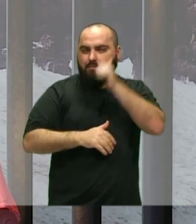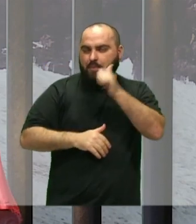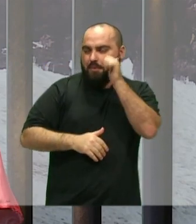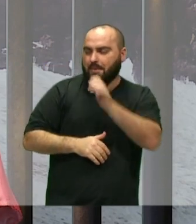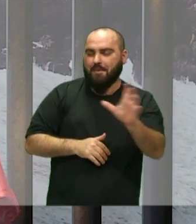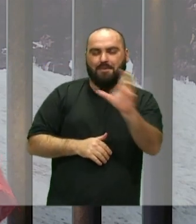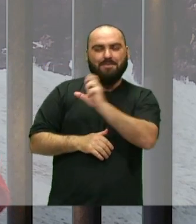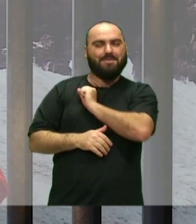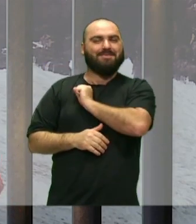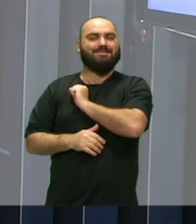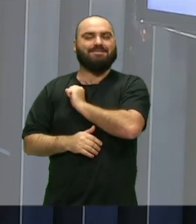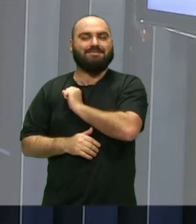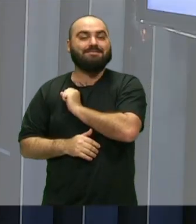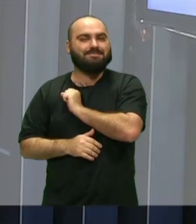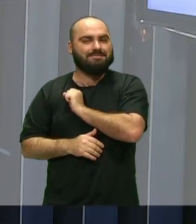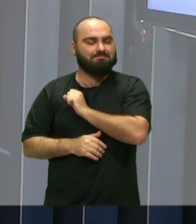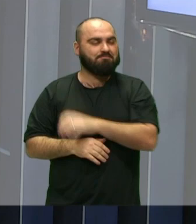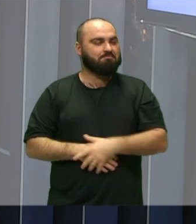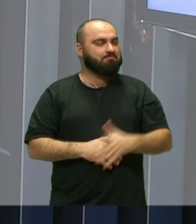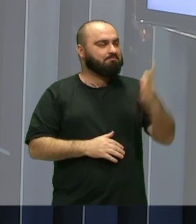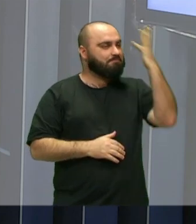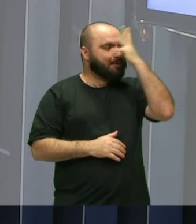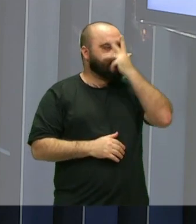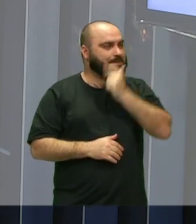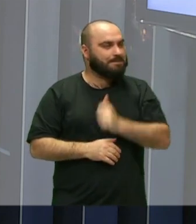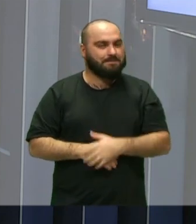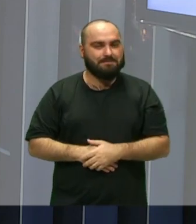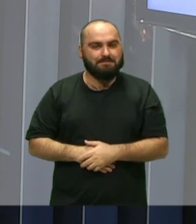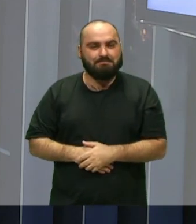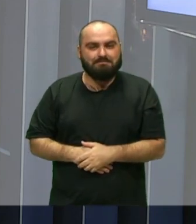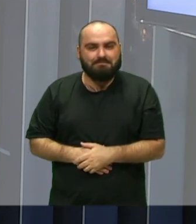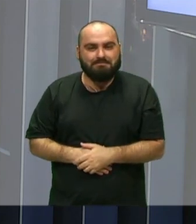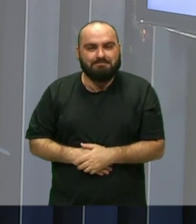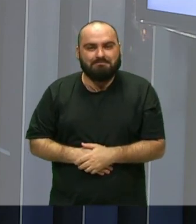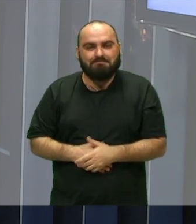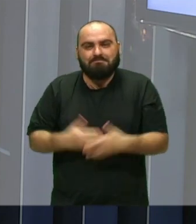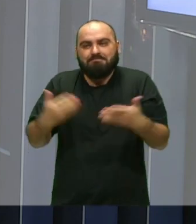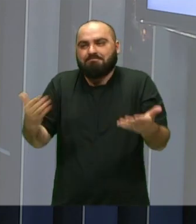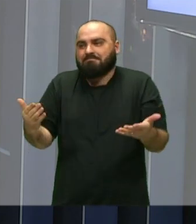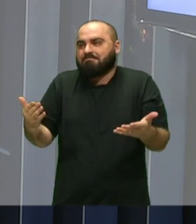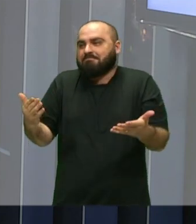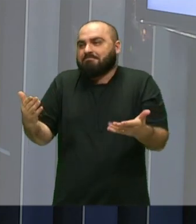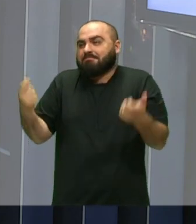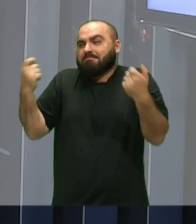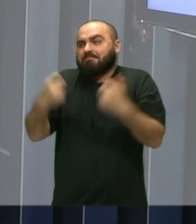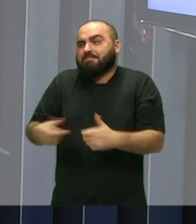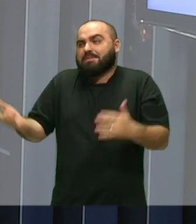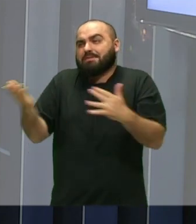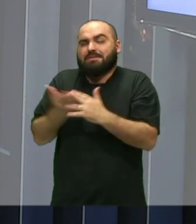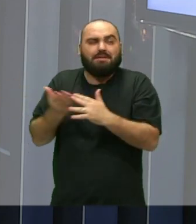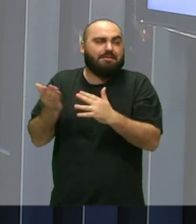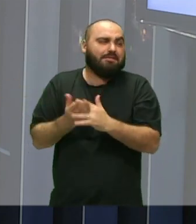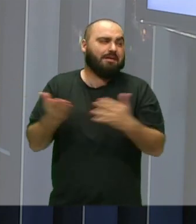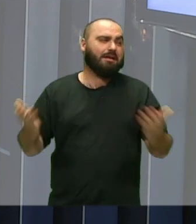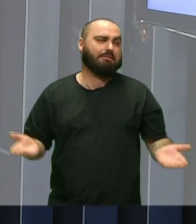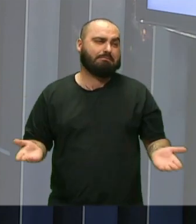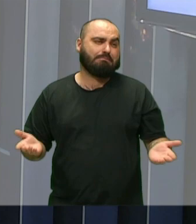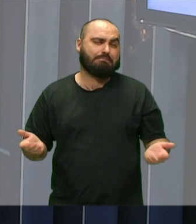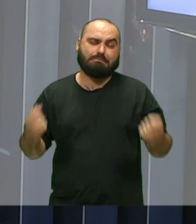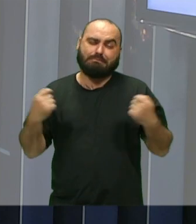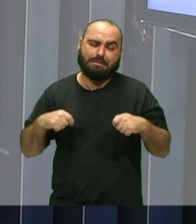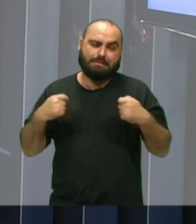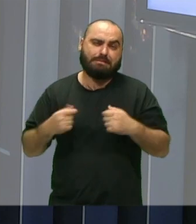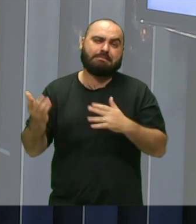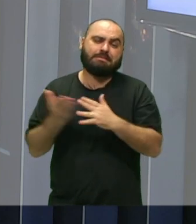muito amor Que lindo Ai gente Dá até pena De interromper Agora A gente tem que fazer Um pequeno